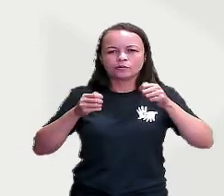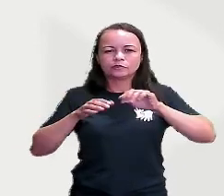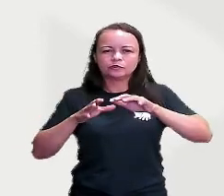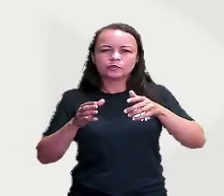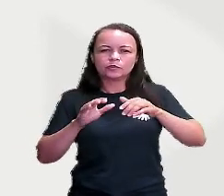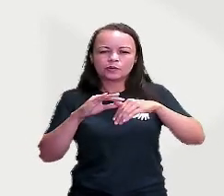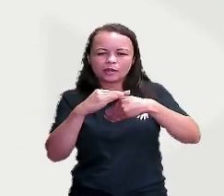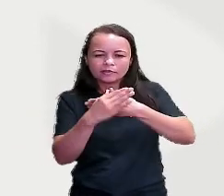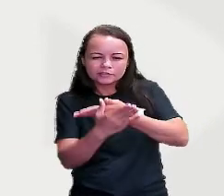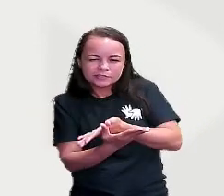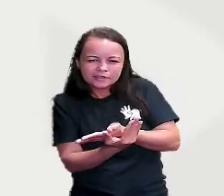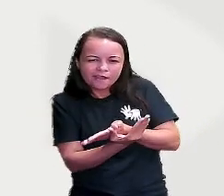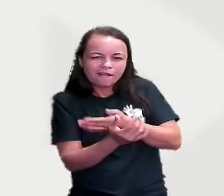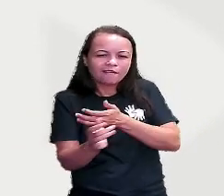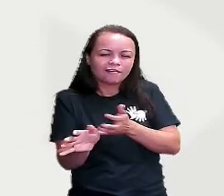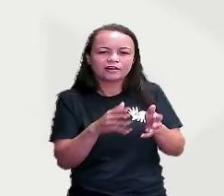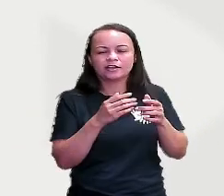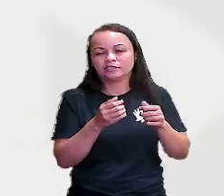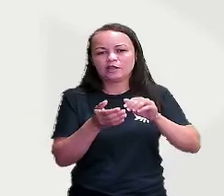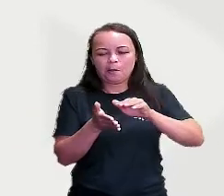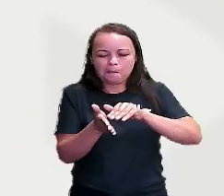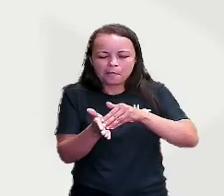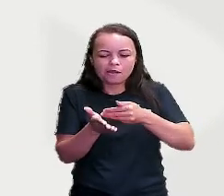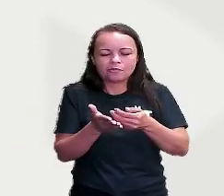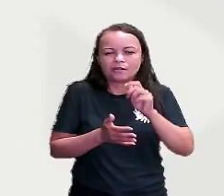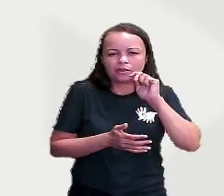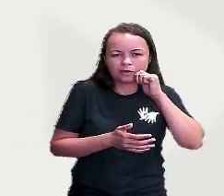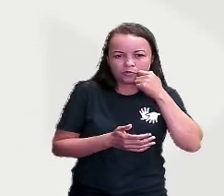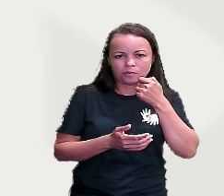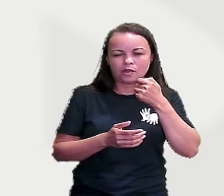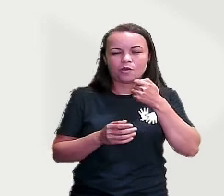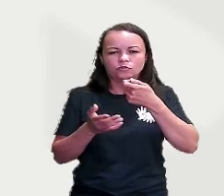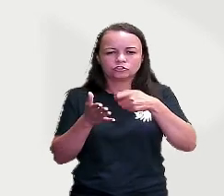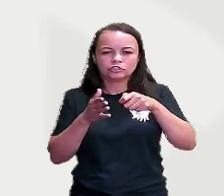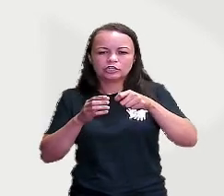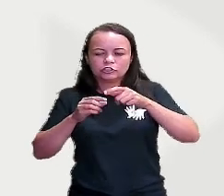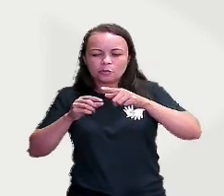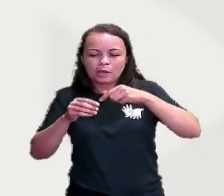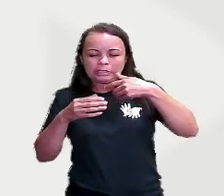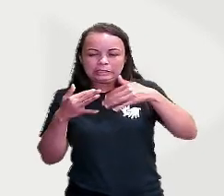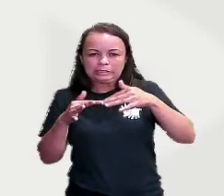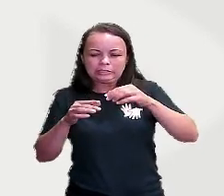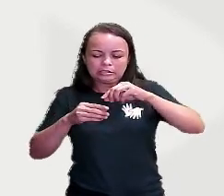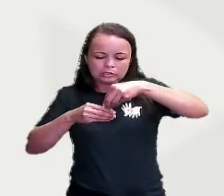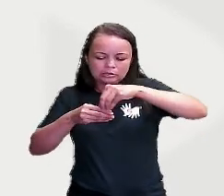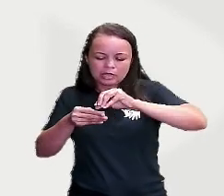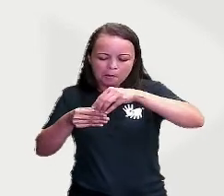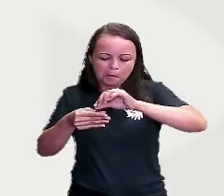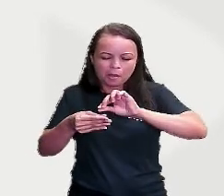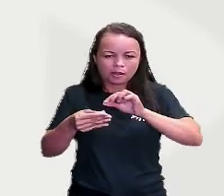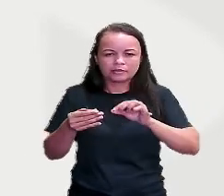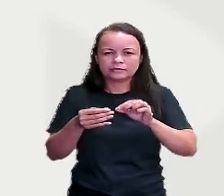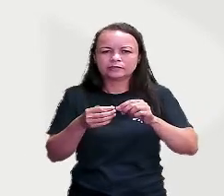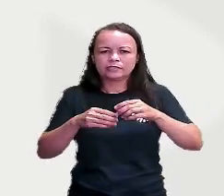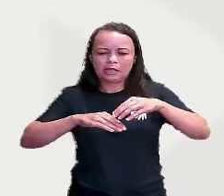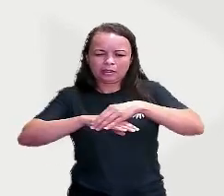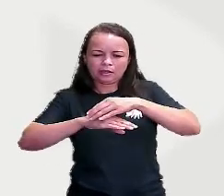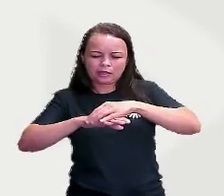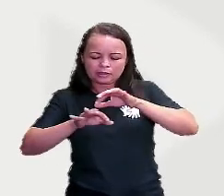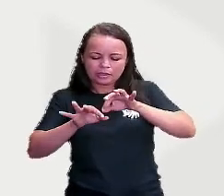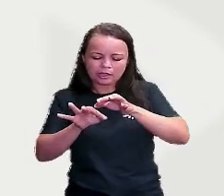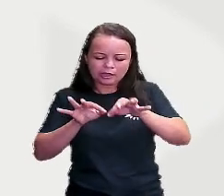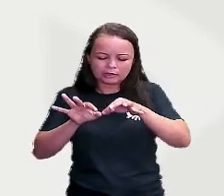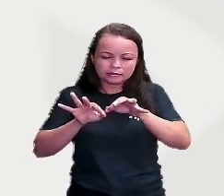Pirata, baleia, manteiga no pão. Giz, merkeolato, band-aid, sabão. Tênis, cadarço,